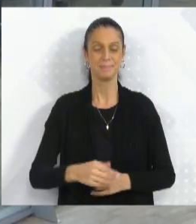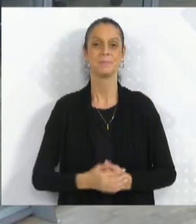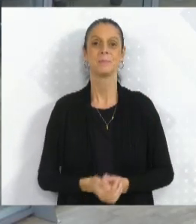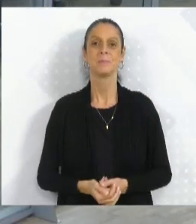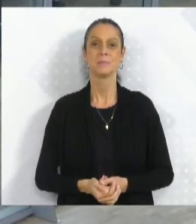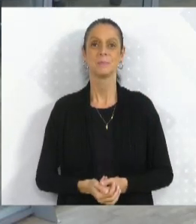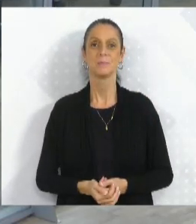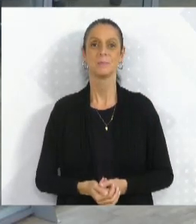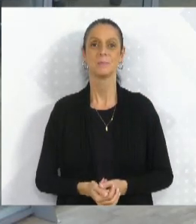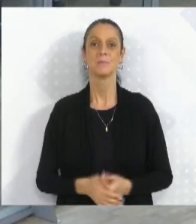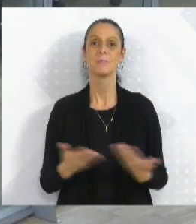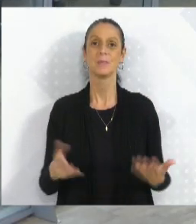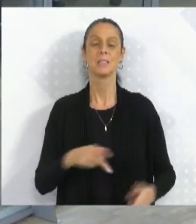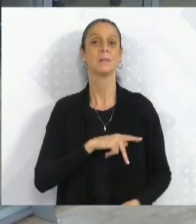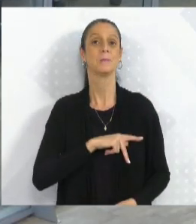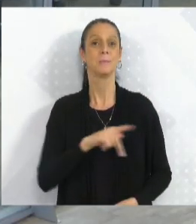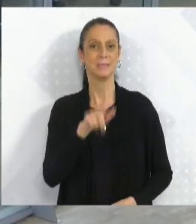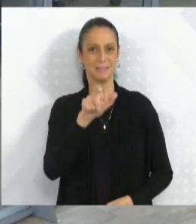Senhor presidente,